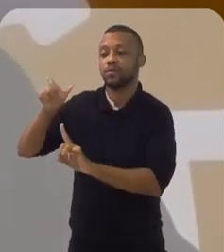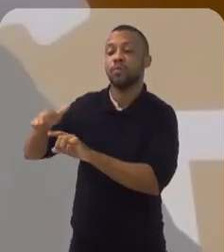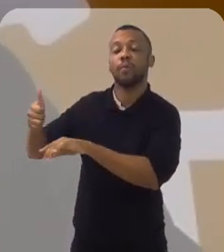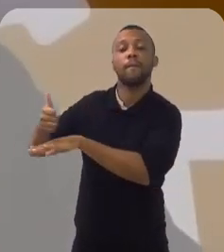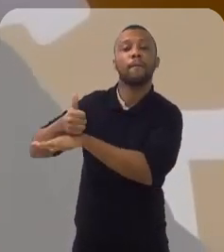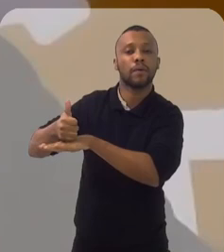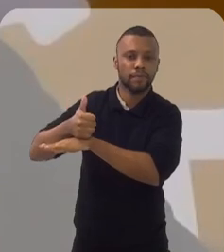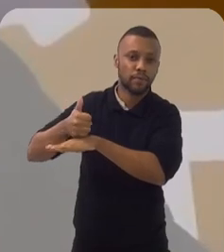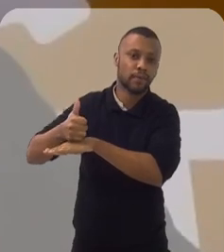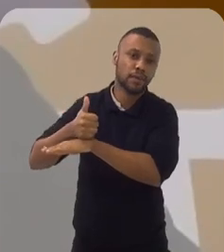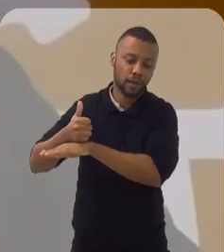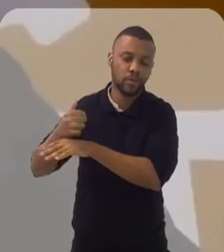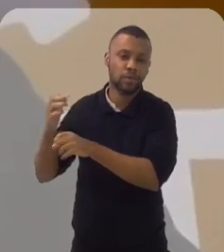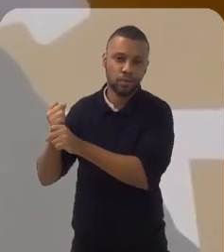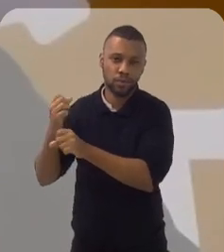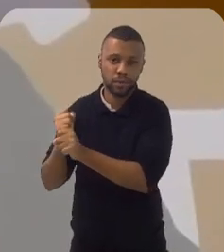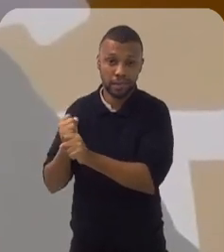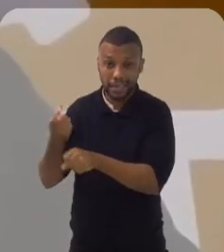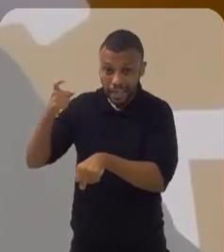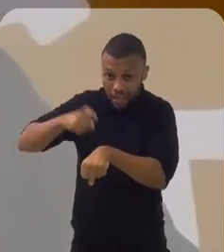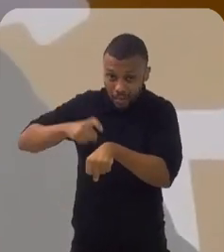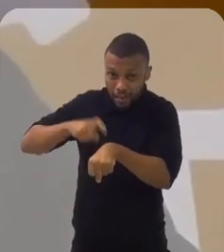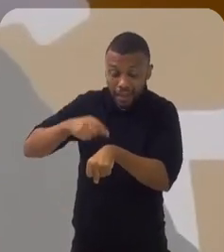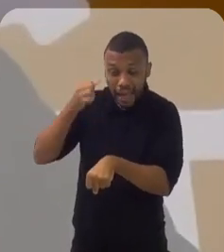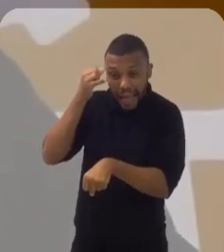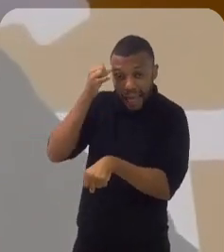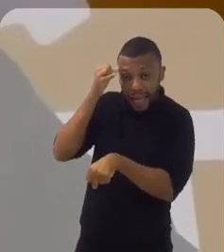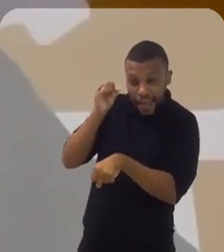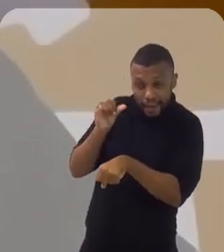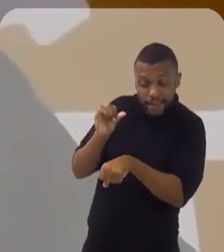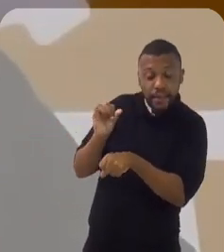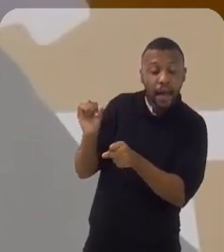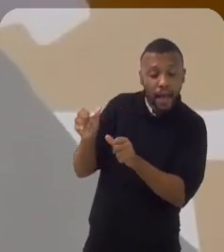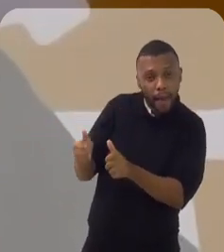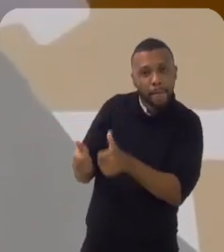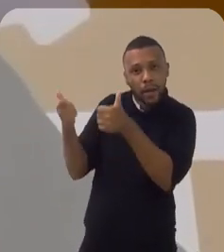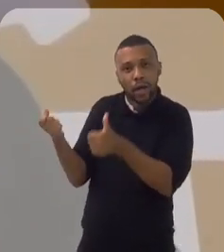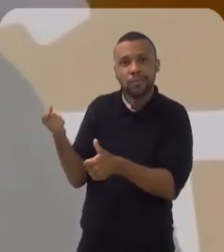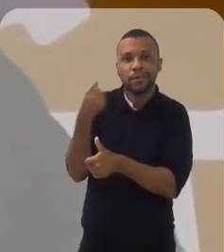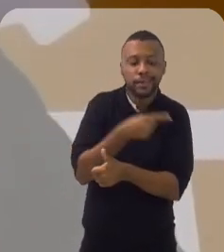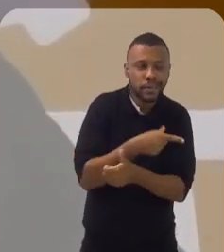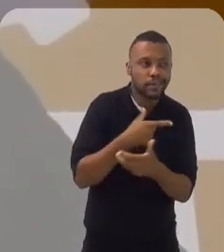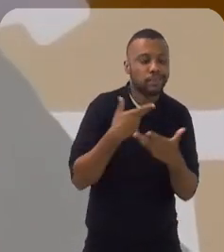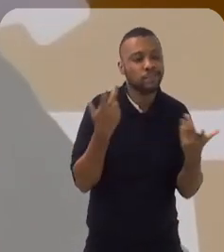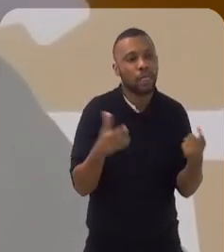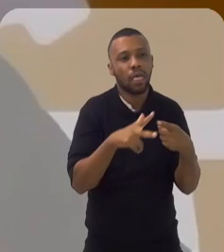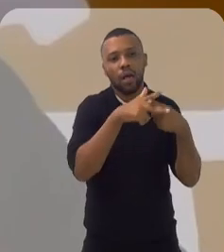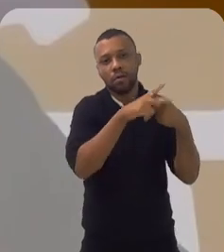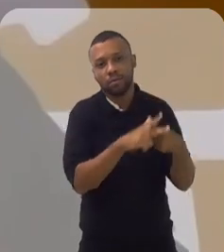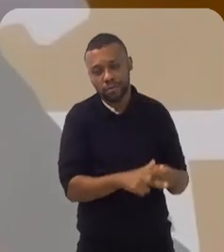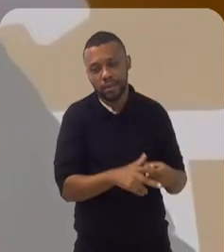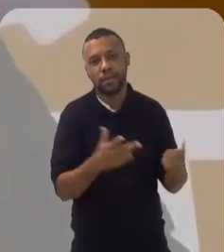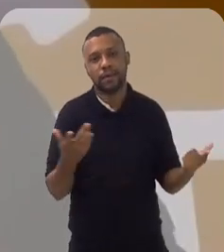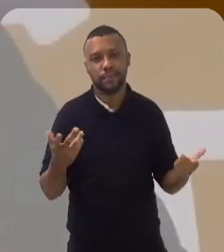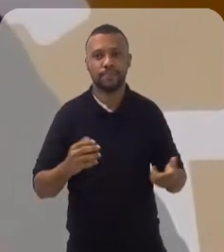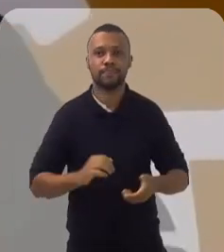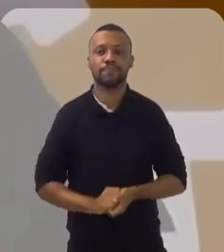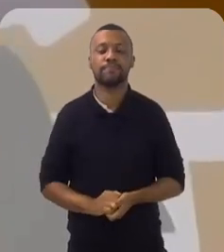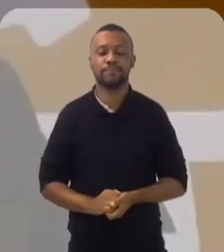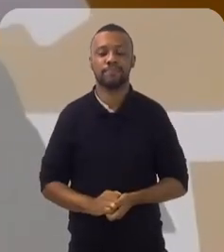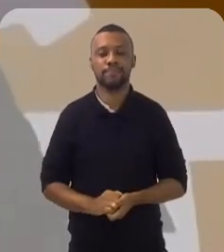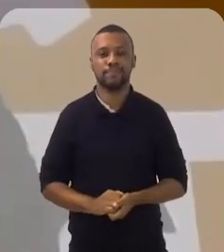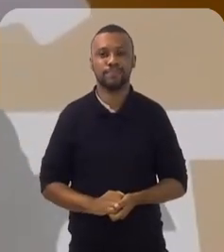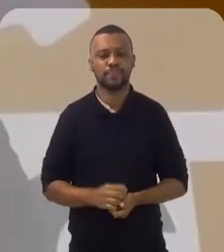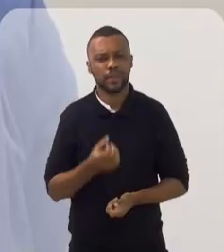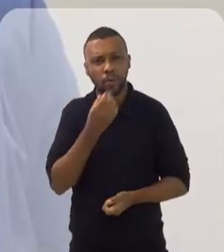nesse momento, prevenir é melhor do que remediar, com certeza absoluta. O honorário do contador vai ser mais barato do que a atuação da Receita